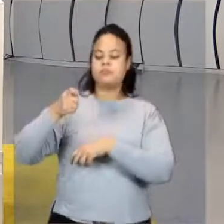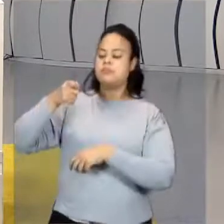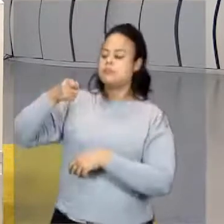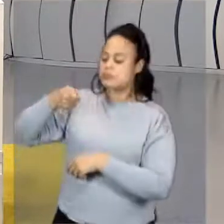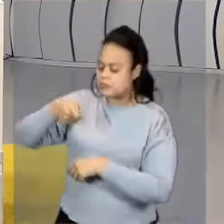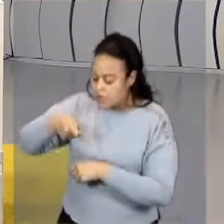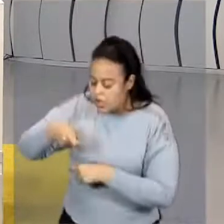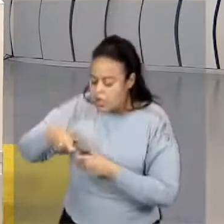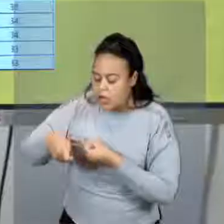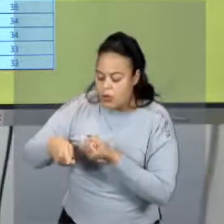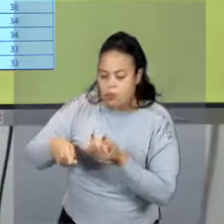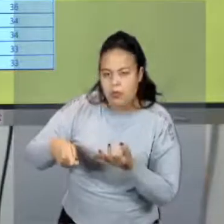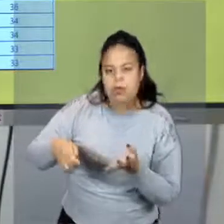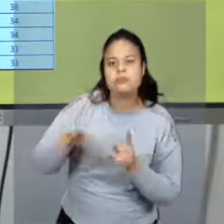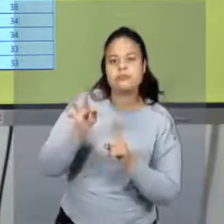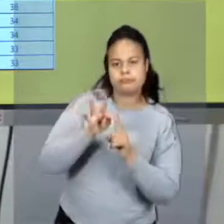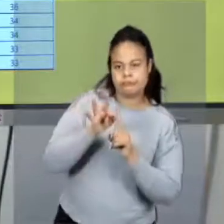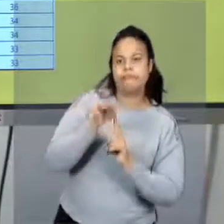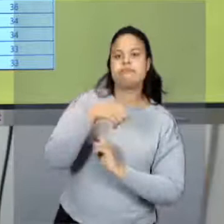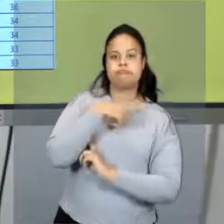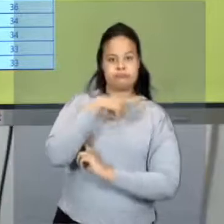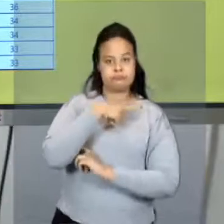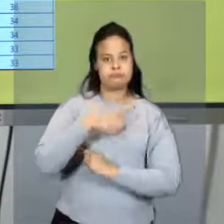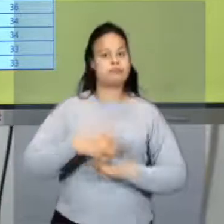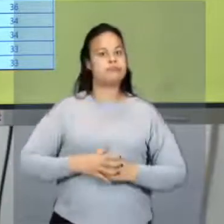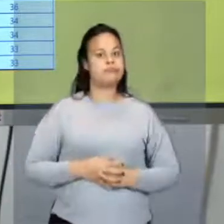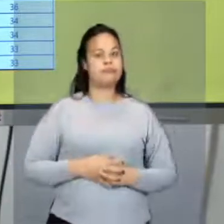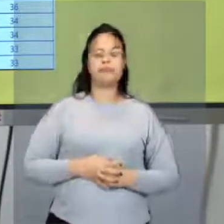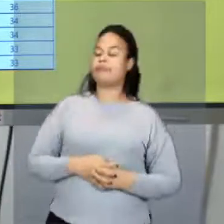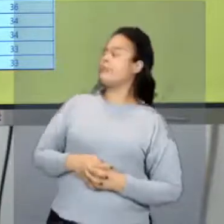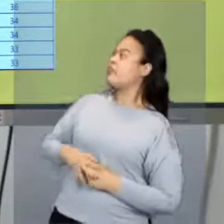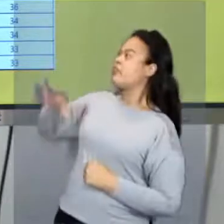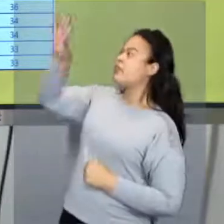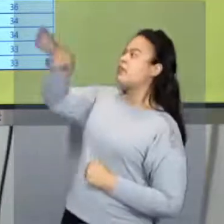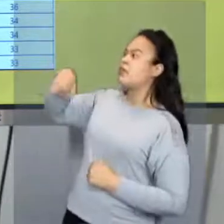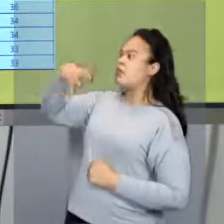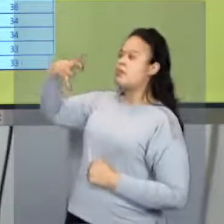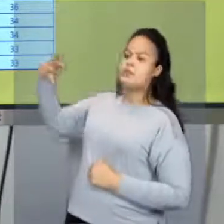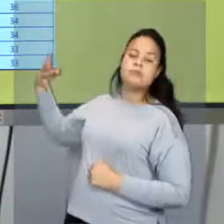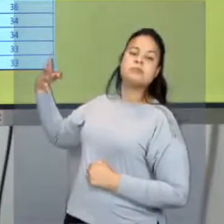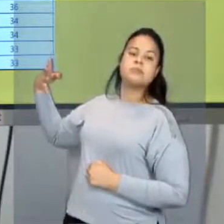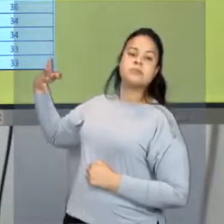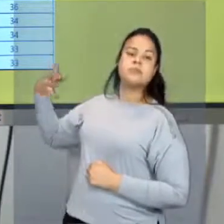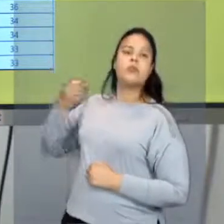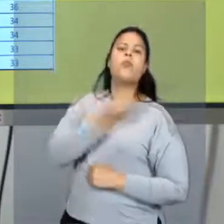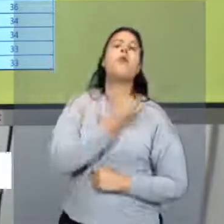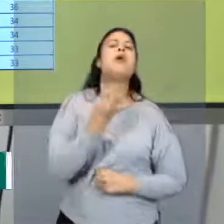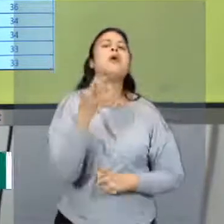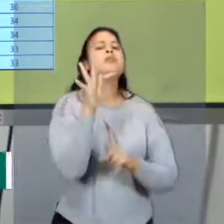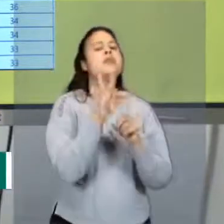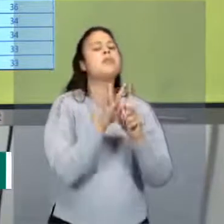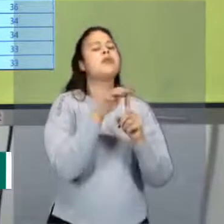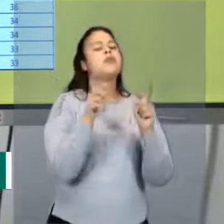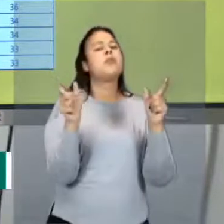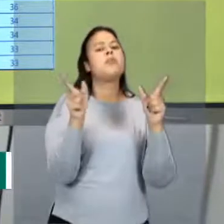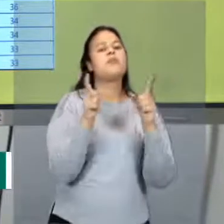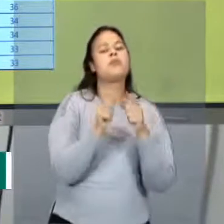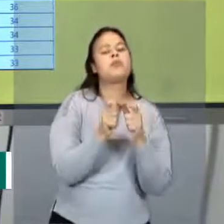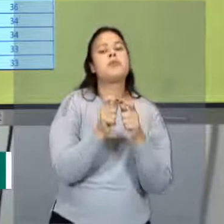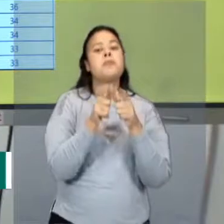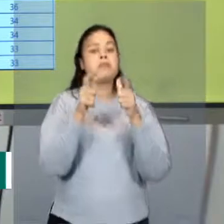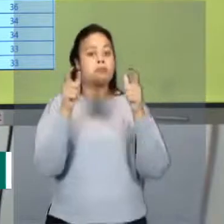A tabela abaixo mostra a previsão das medidas de temperatura mínima e máxima